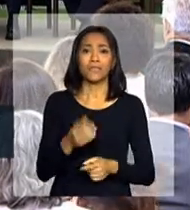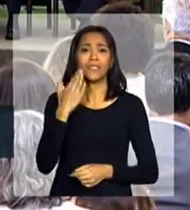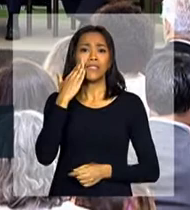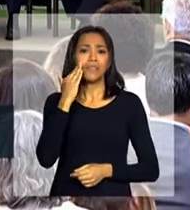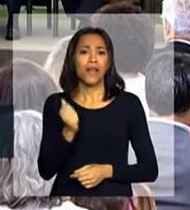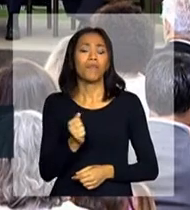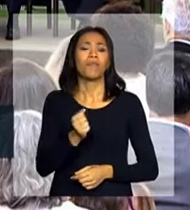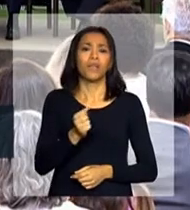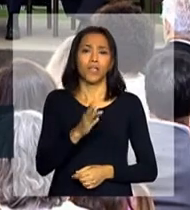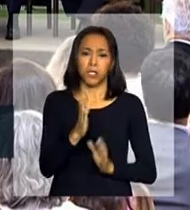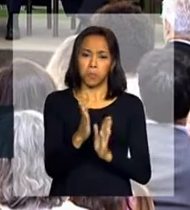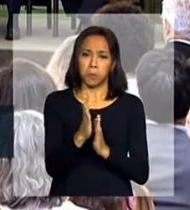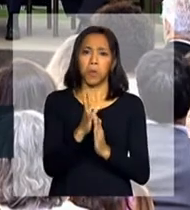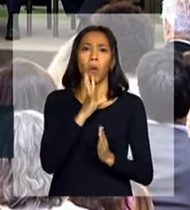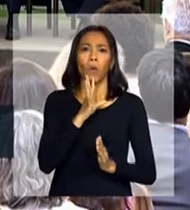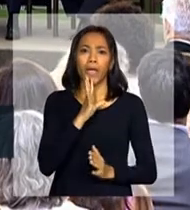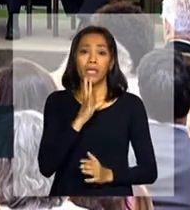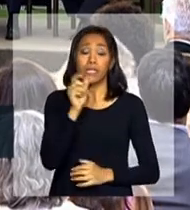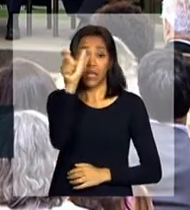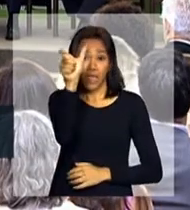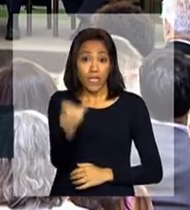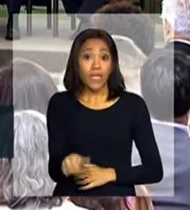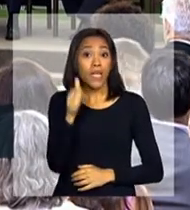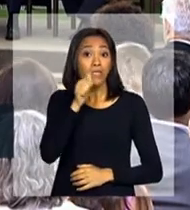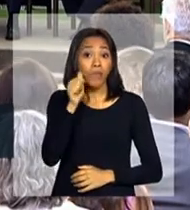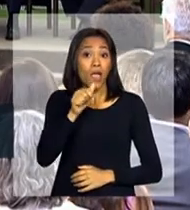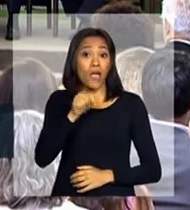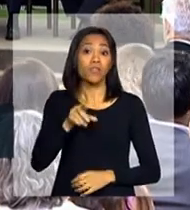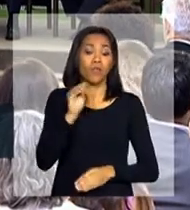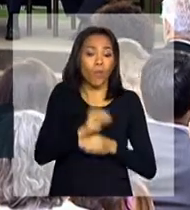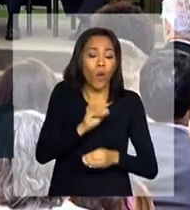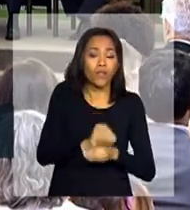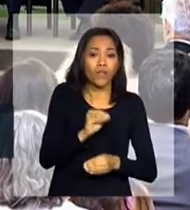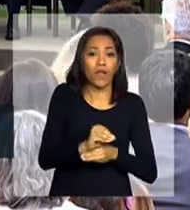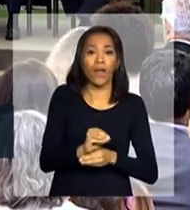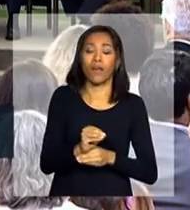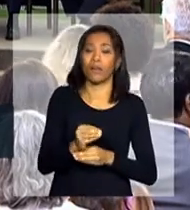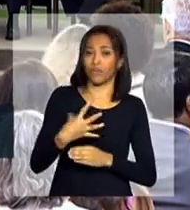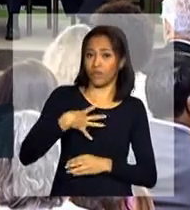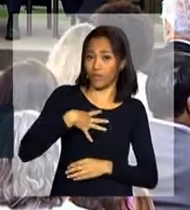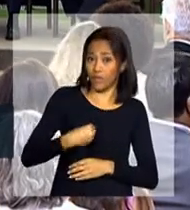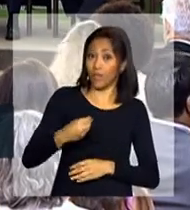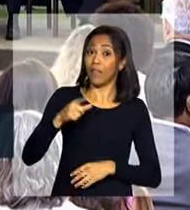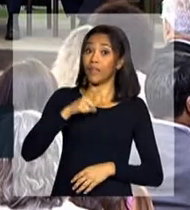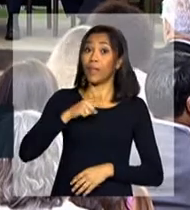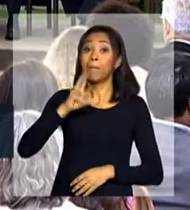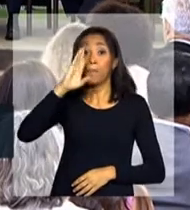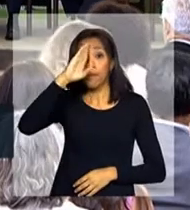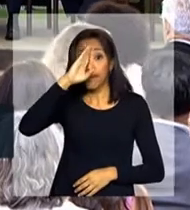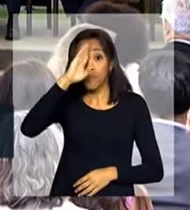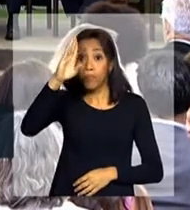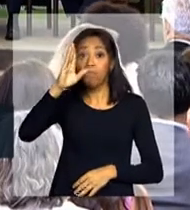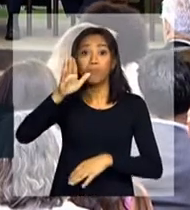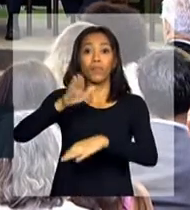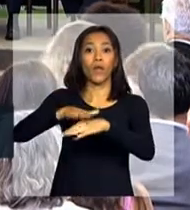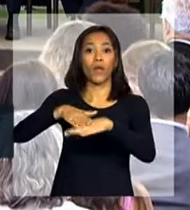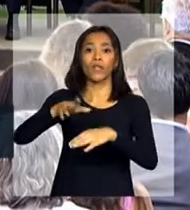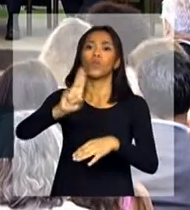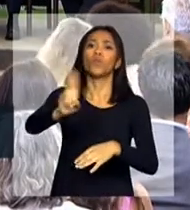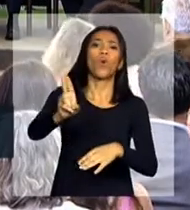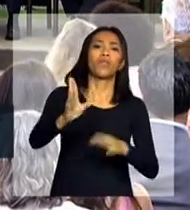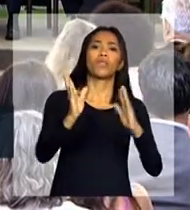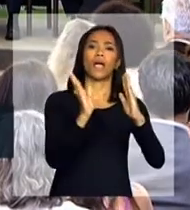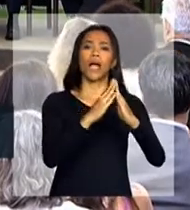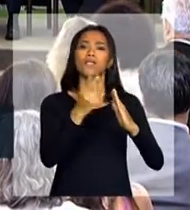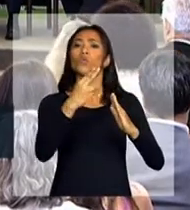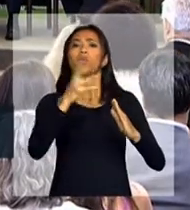mulheres que têm a guarda de seus filhos têm prioridade para registrar o seu imóvel